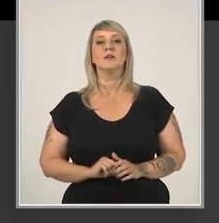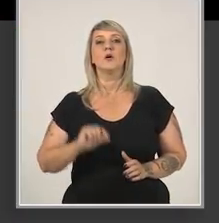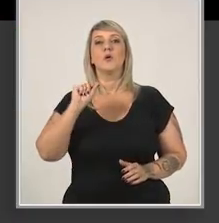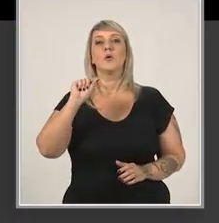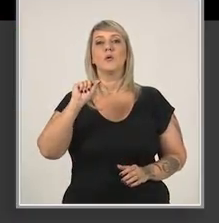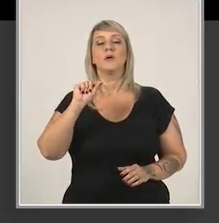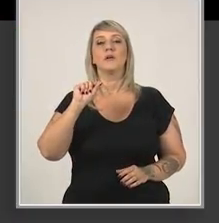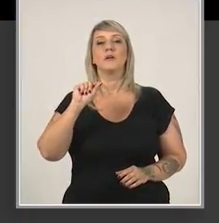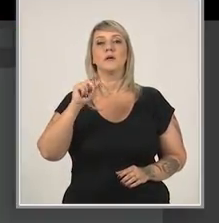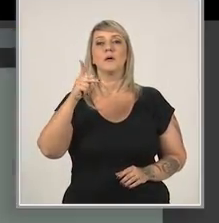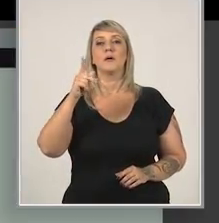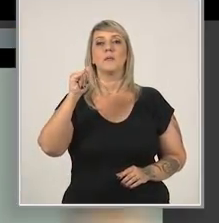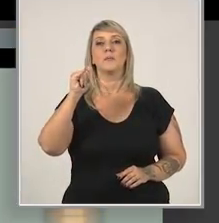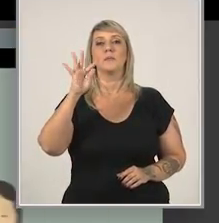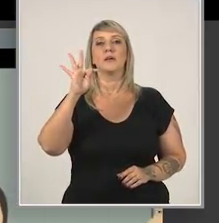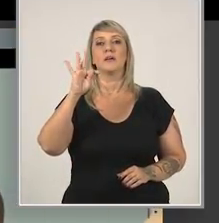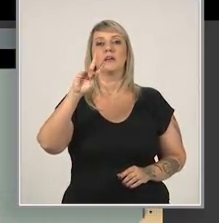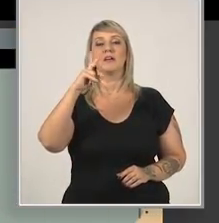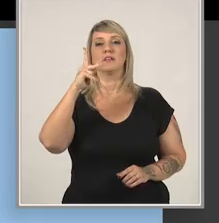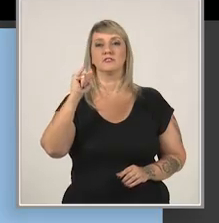O que é Pitch?